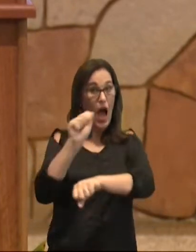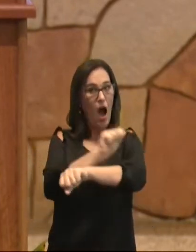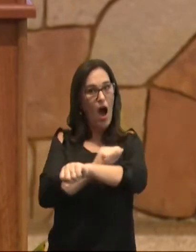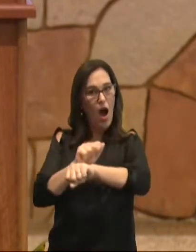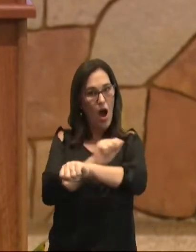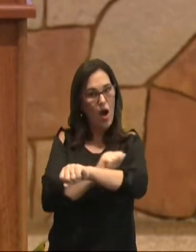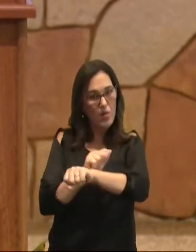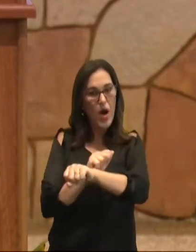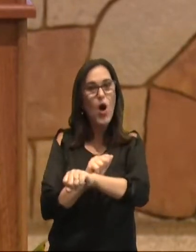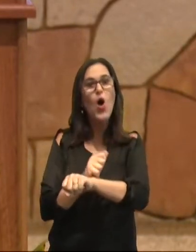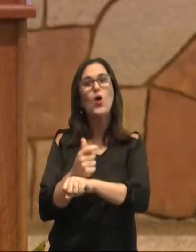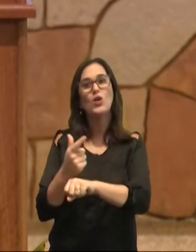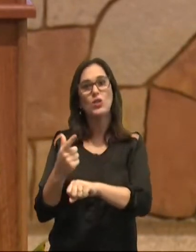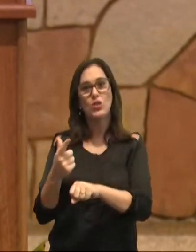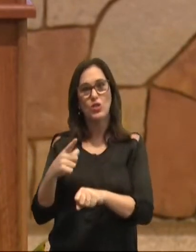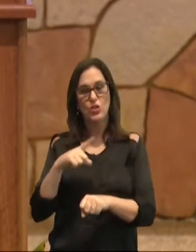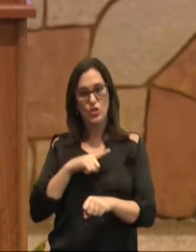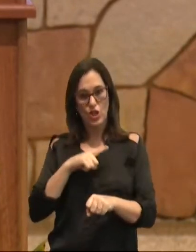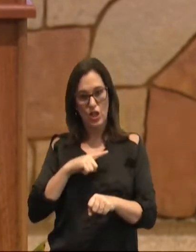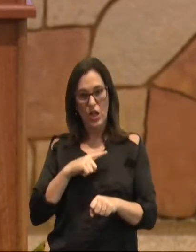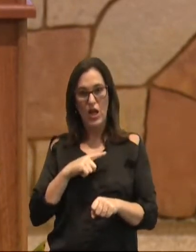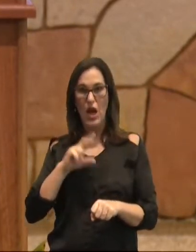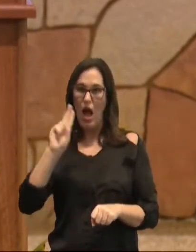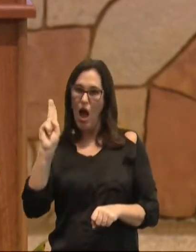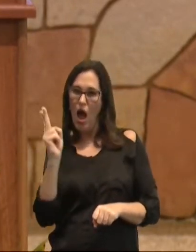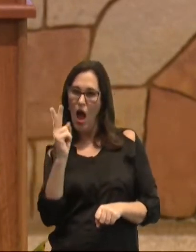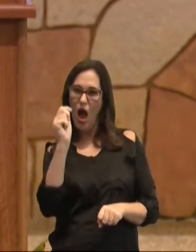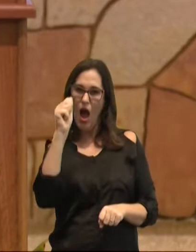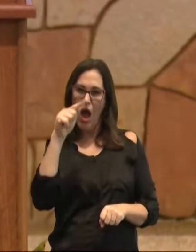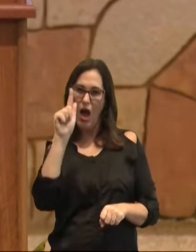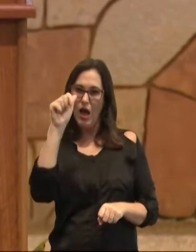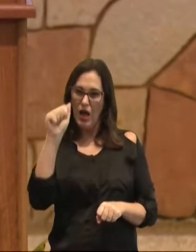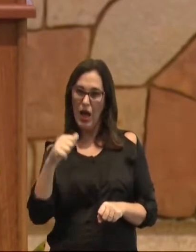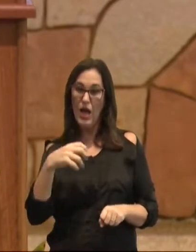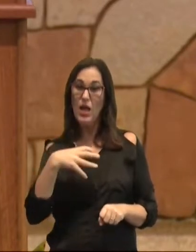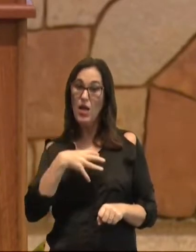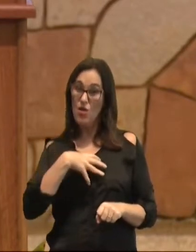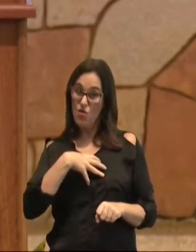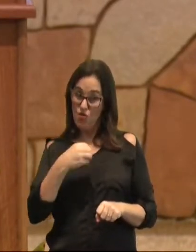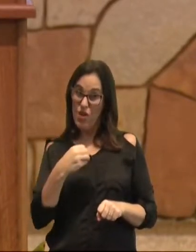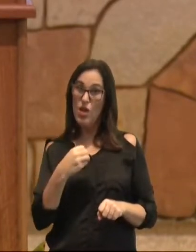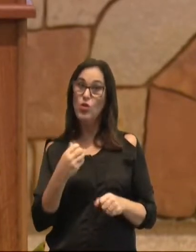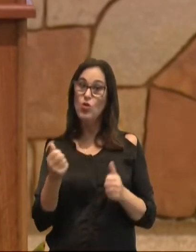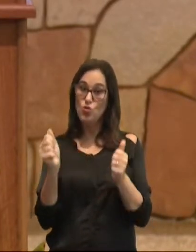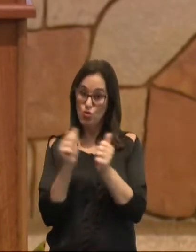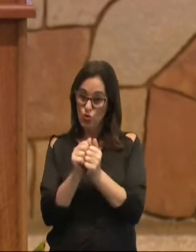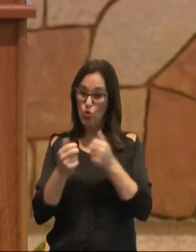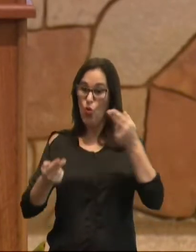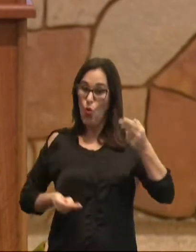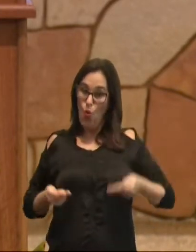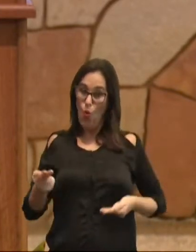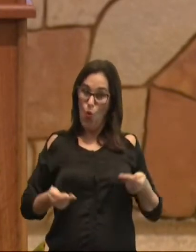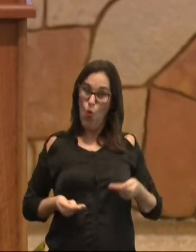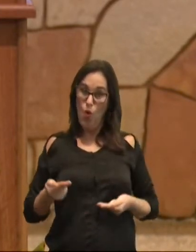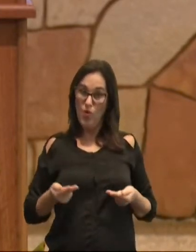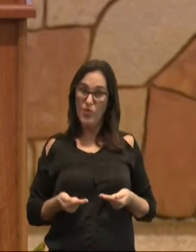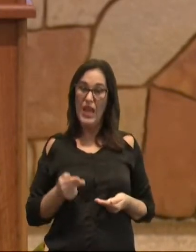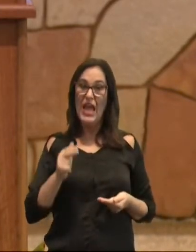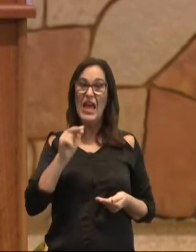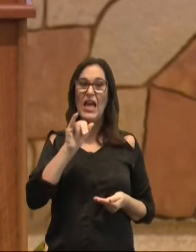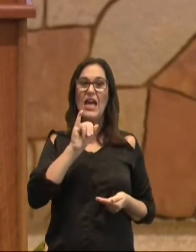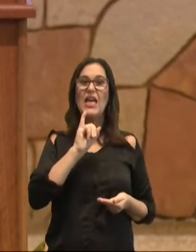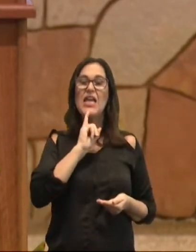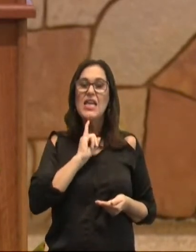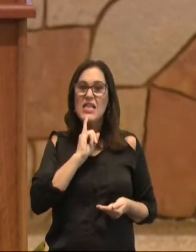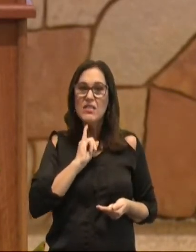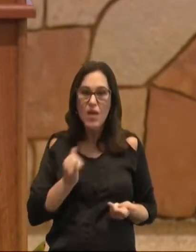uma concubina, cujo nome era Agar, e ele teve um filho, por meio dessa concubina, seu filho era Ismael, e